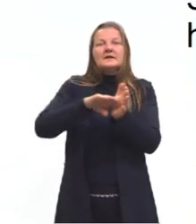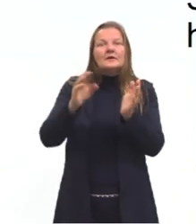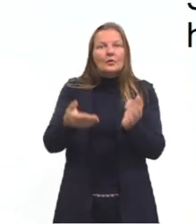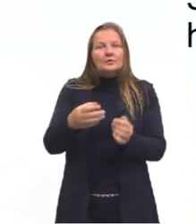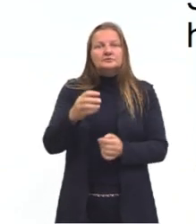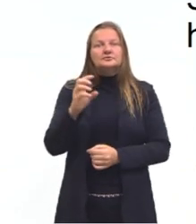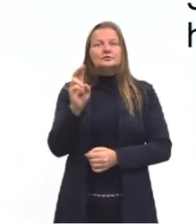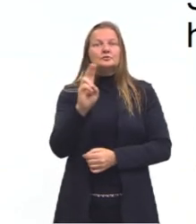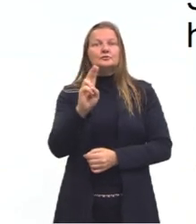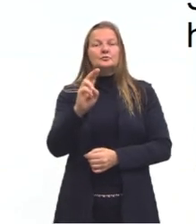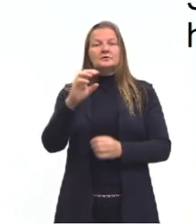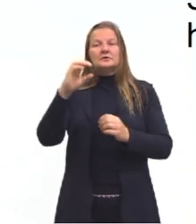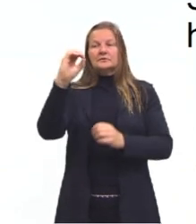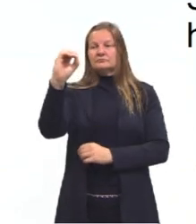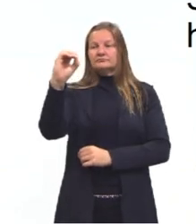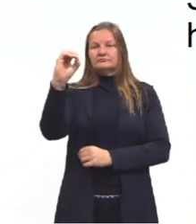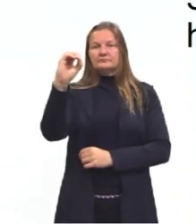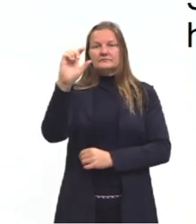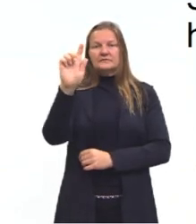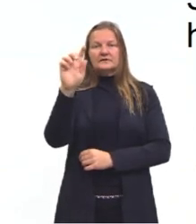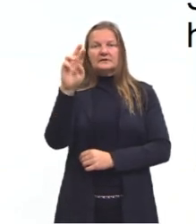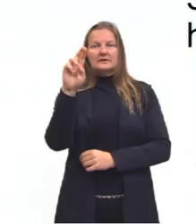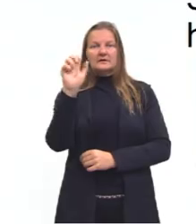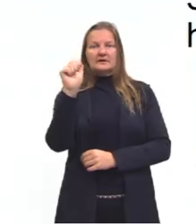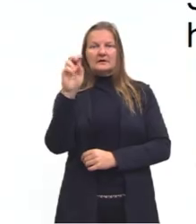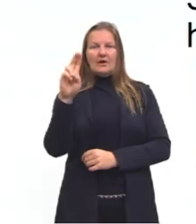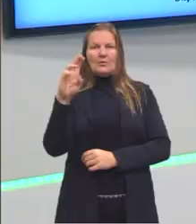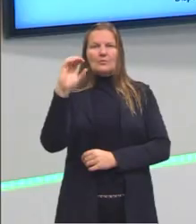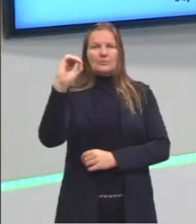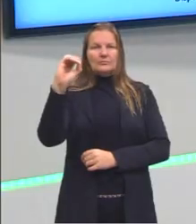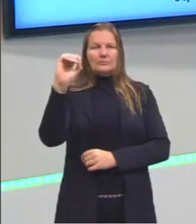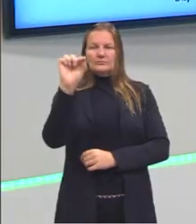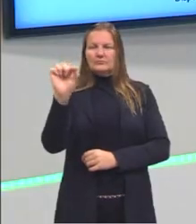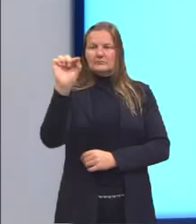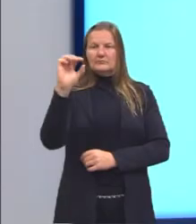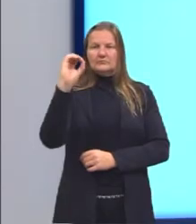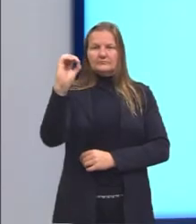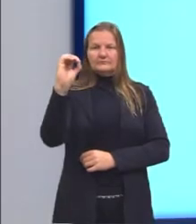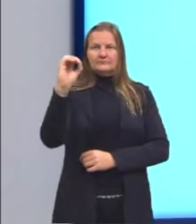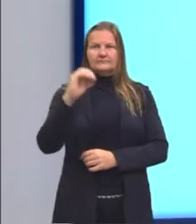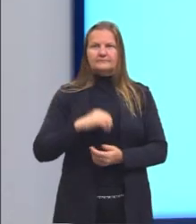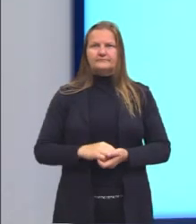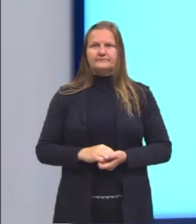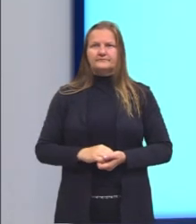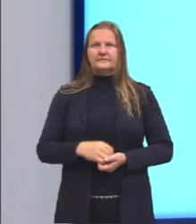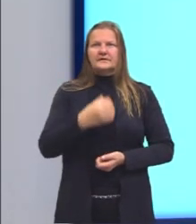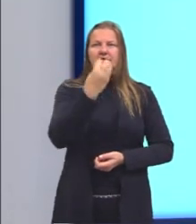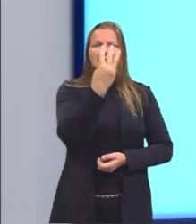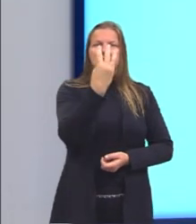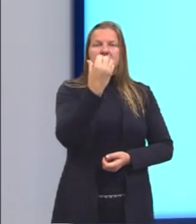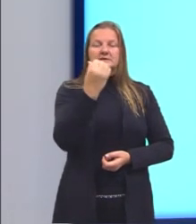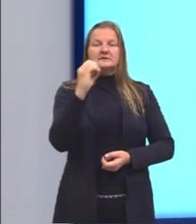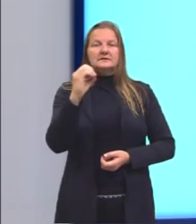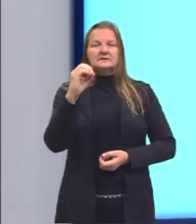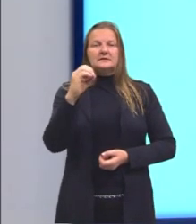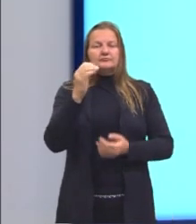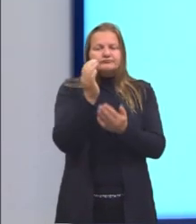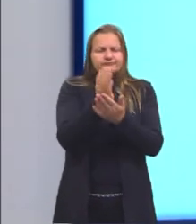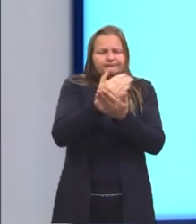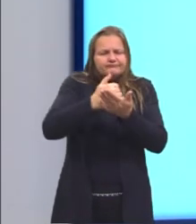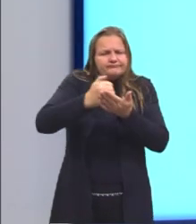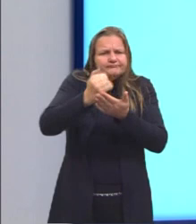como grau. Essa divisão em 360 partes, ela pode remeter também